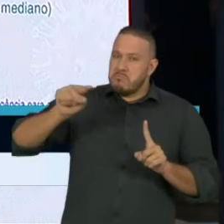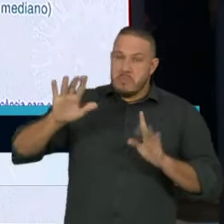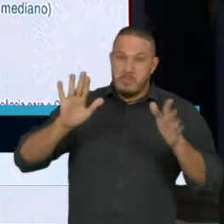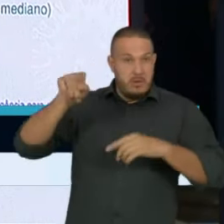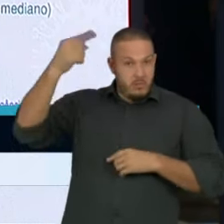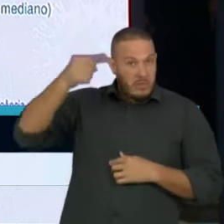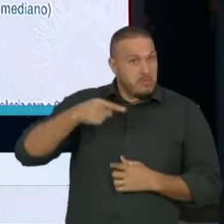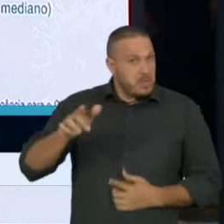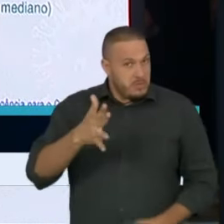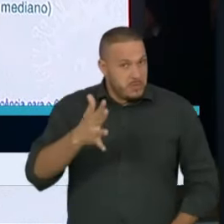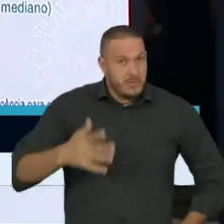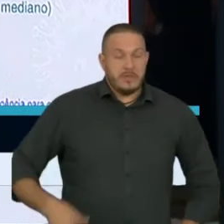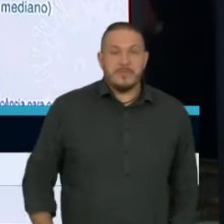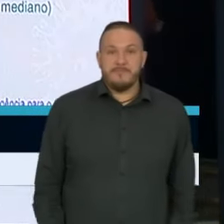vem.